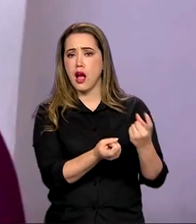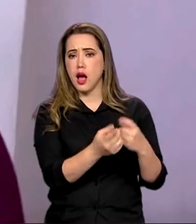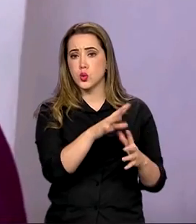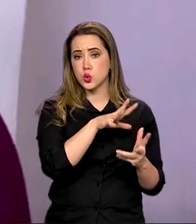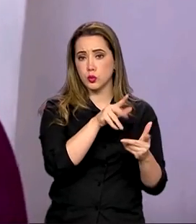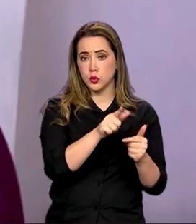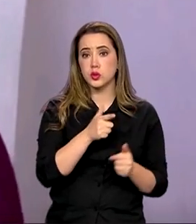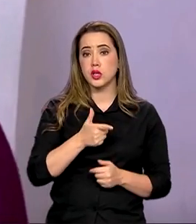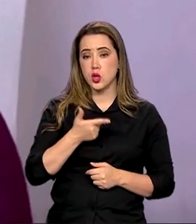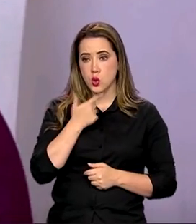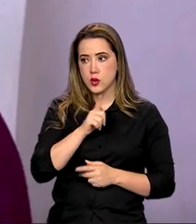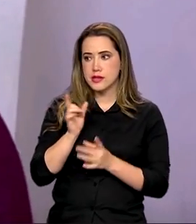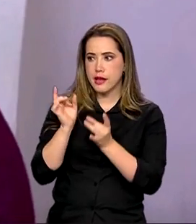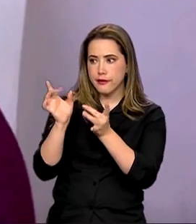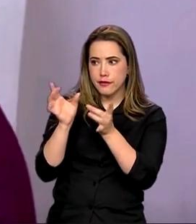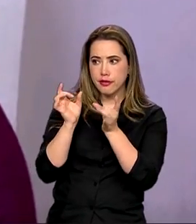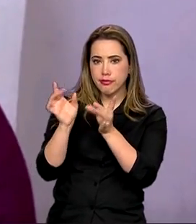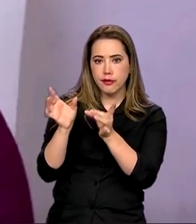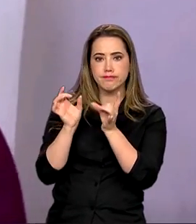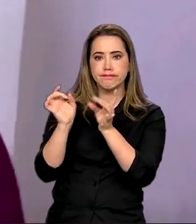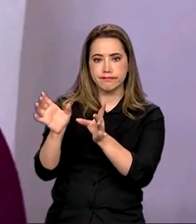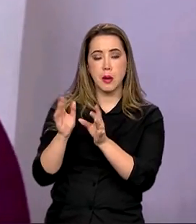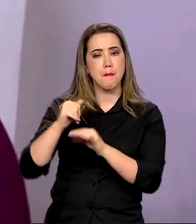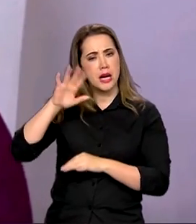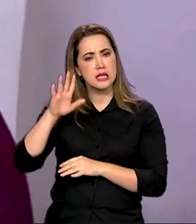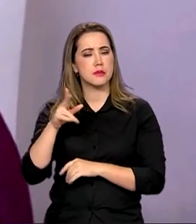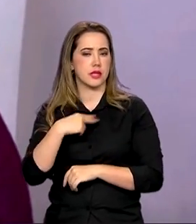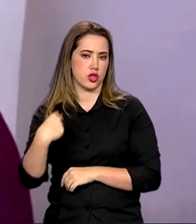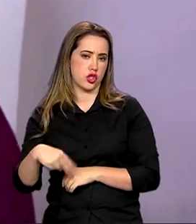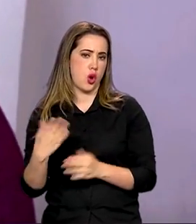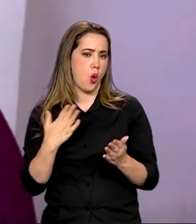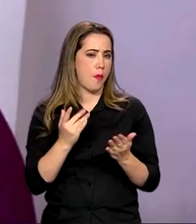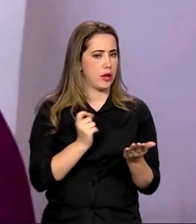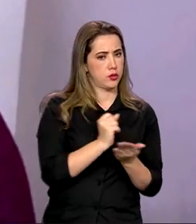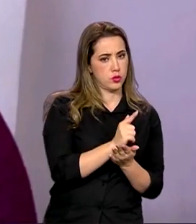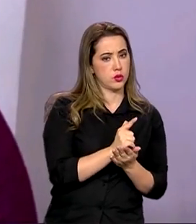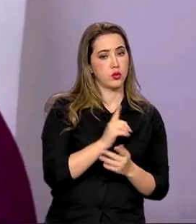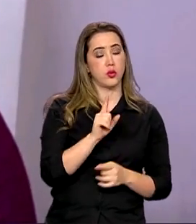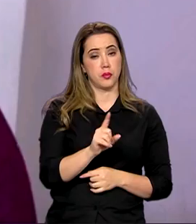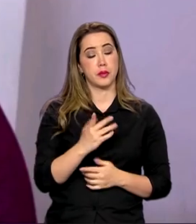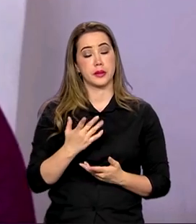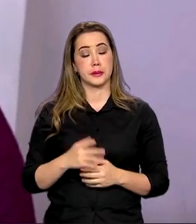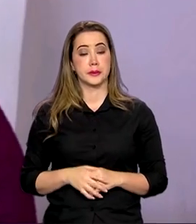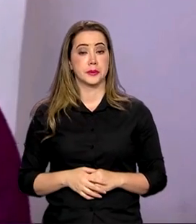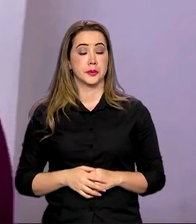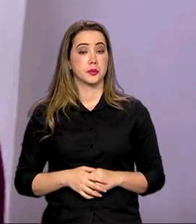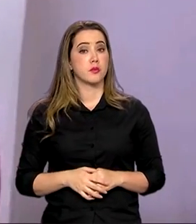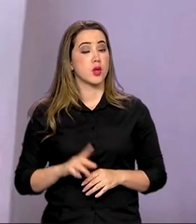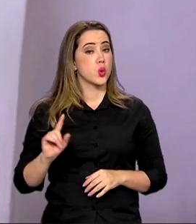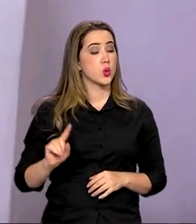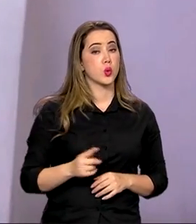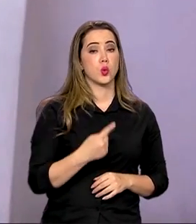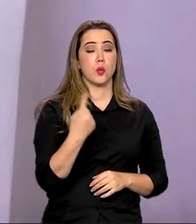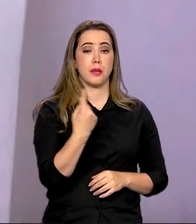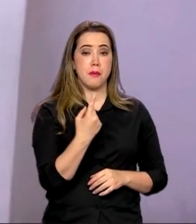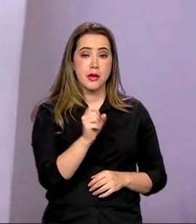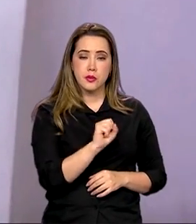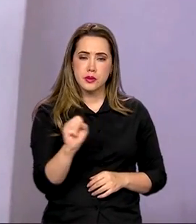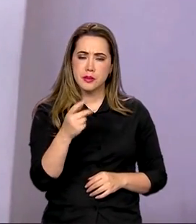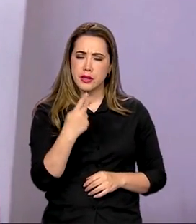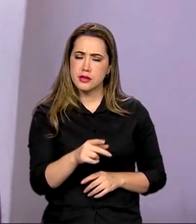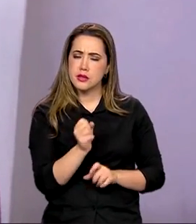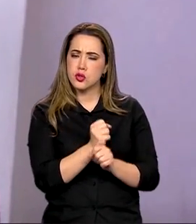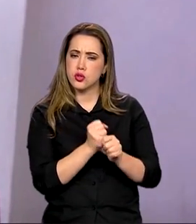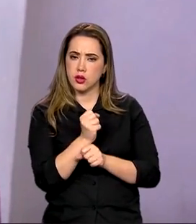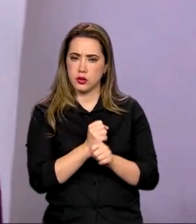longe, o país que mais contribui para o superávit comercial do Brasil. No primeiro semestre desse ano,